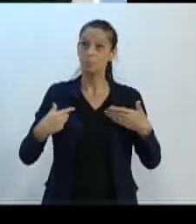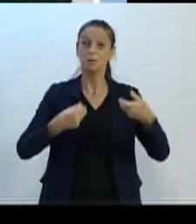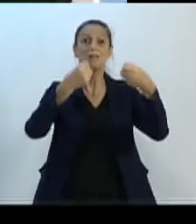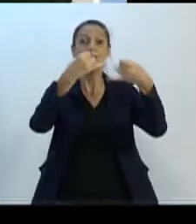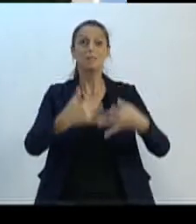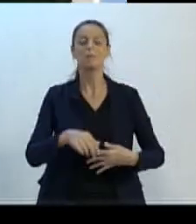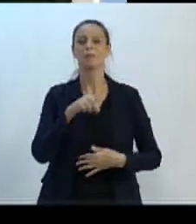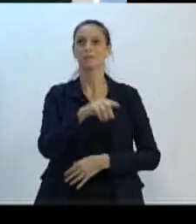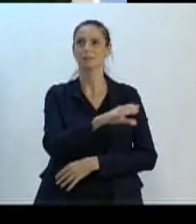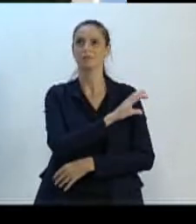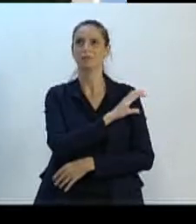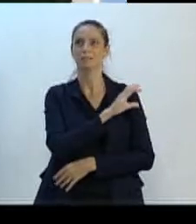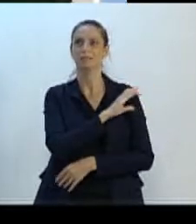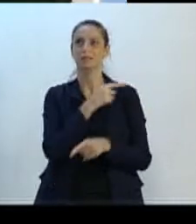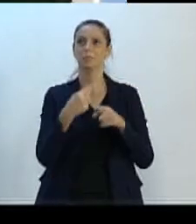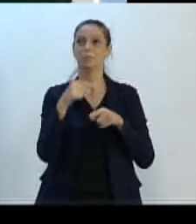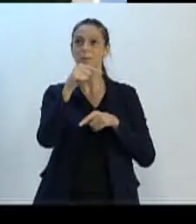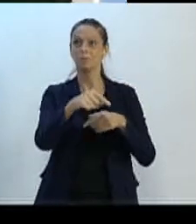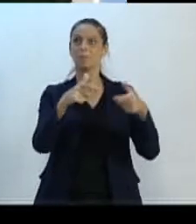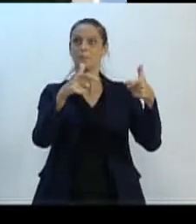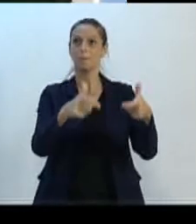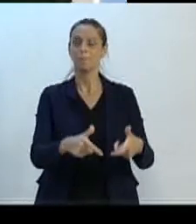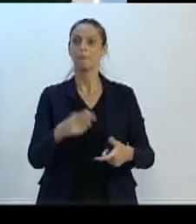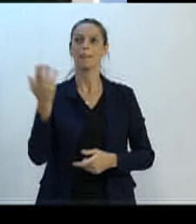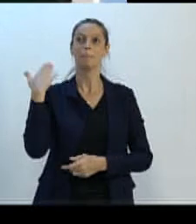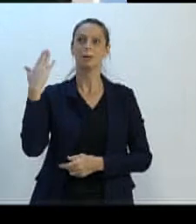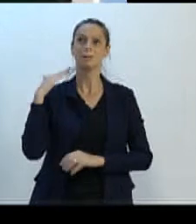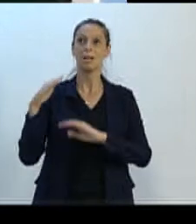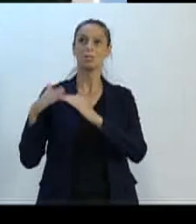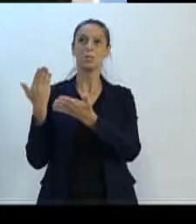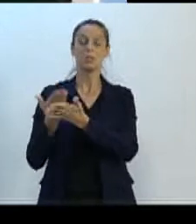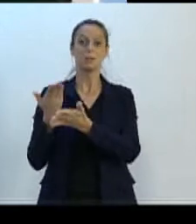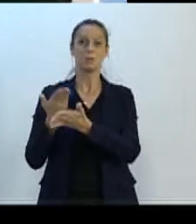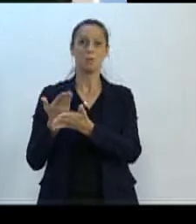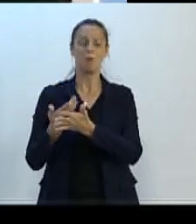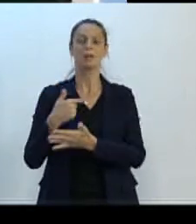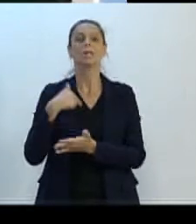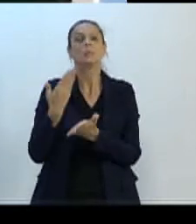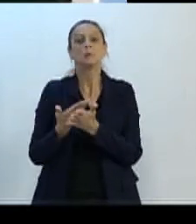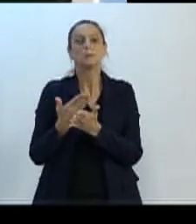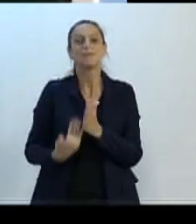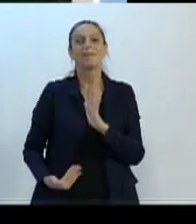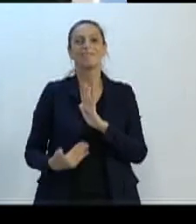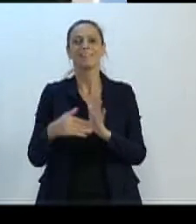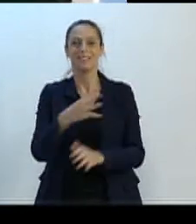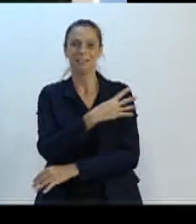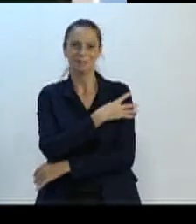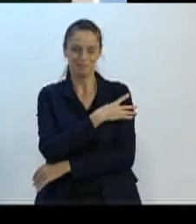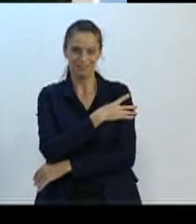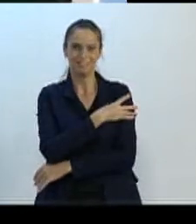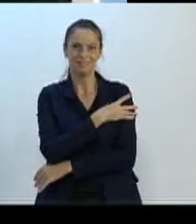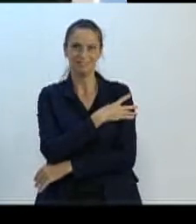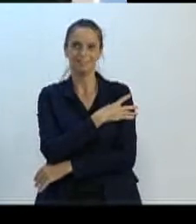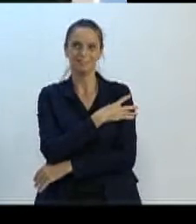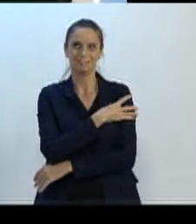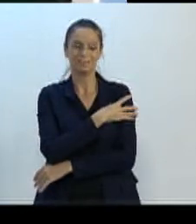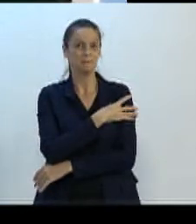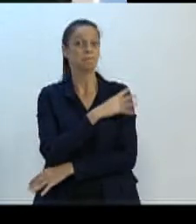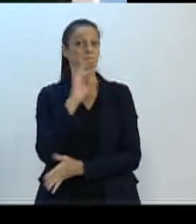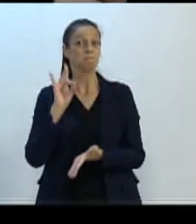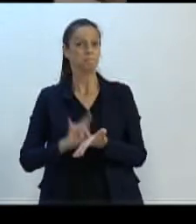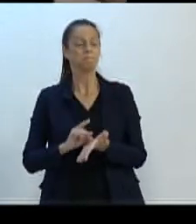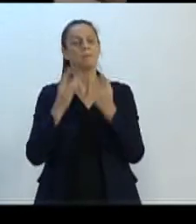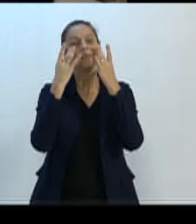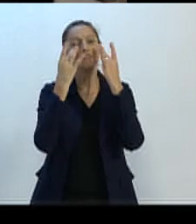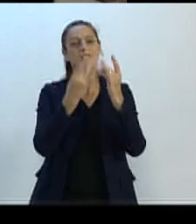CI, porque neste local tinha escola que eu fiz até quarto ano. E eu tenho dado uma